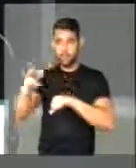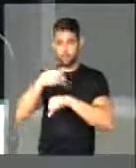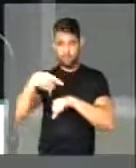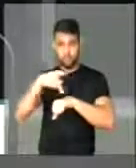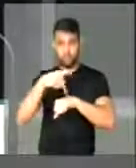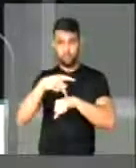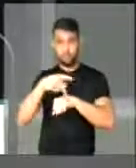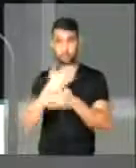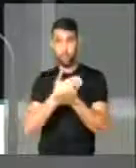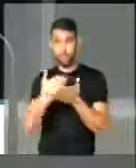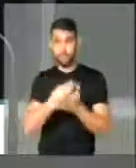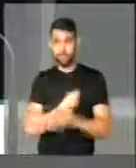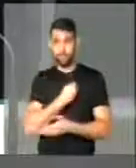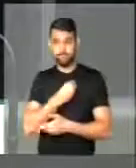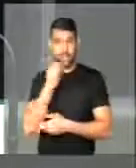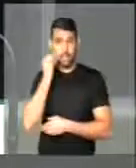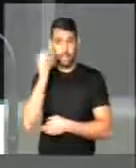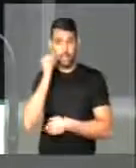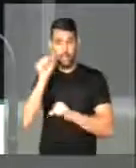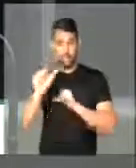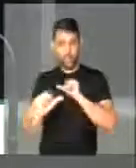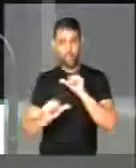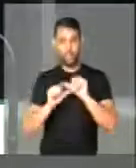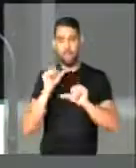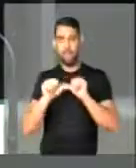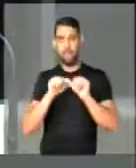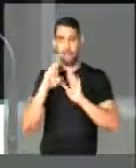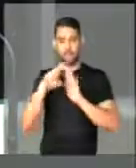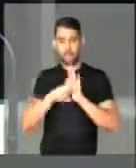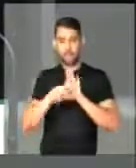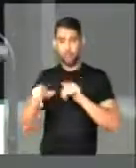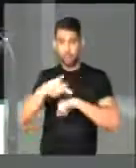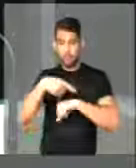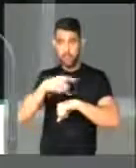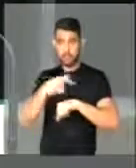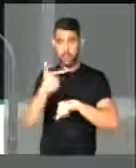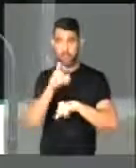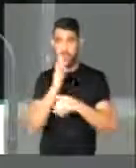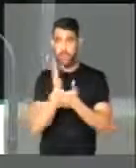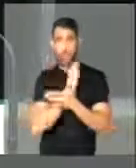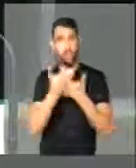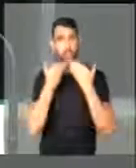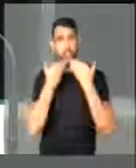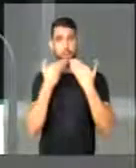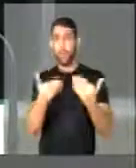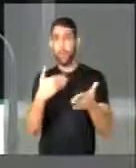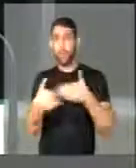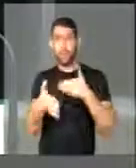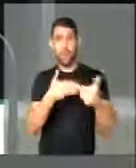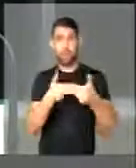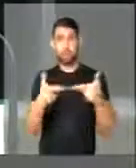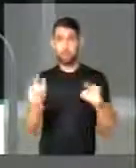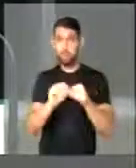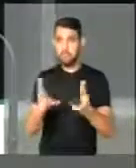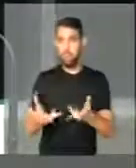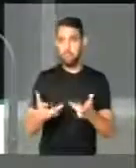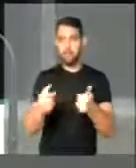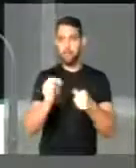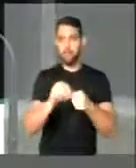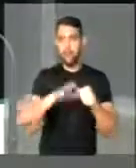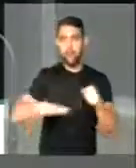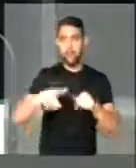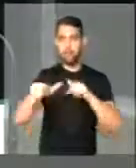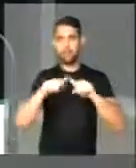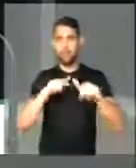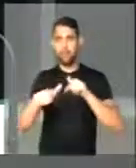países, com a iniciativa da reforma naqueles países, não se configurou qualquer que seja a melhora no panorama